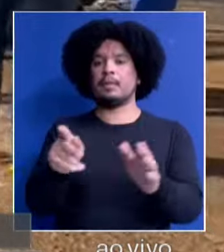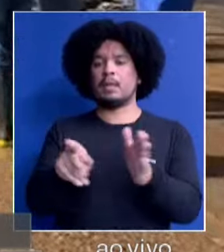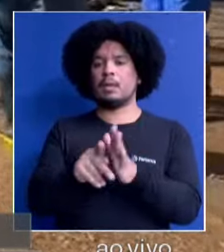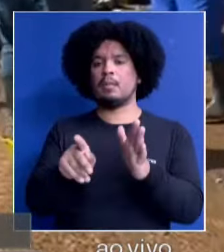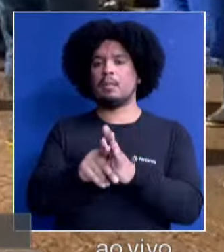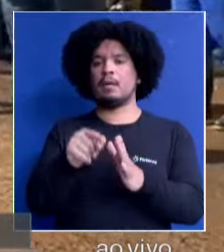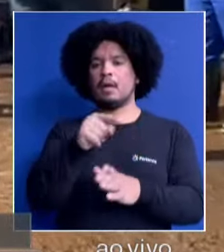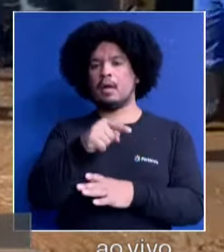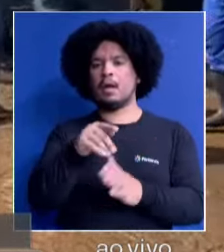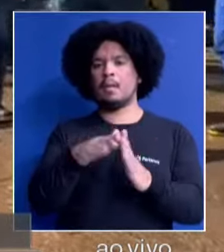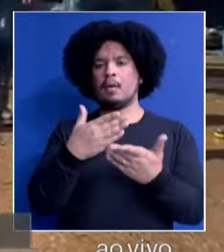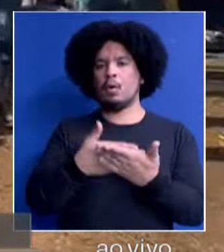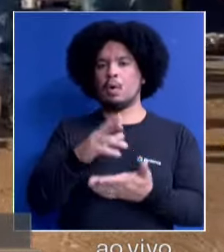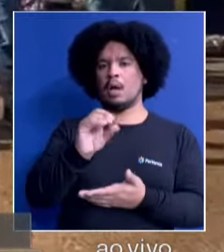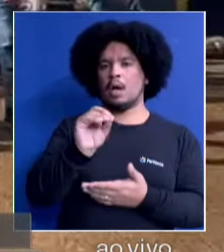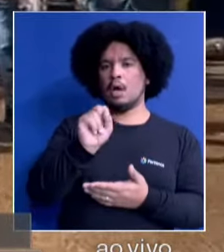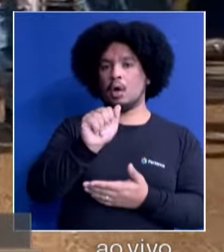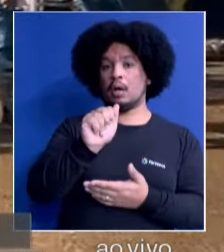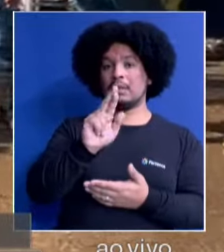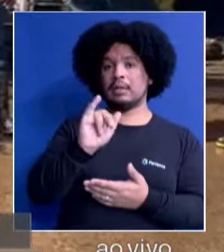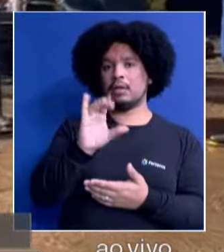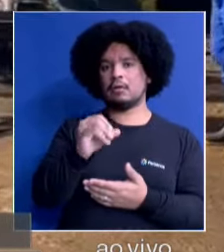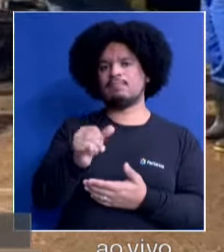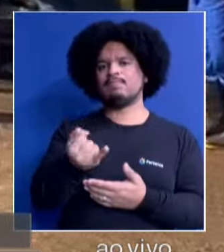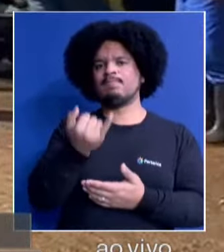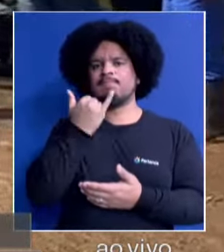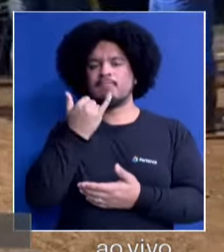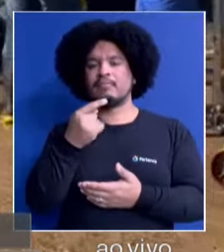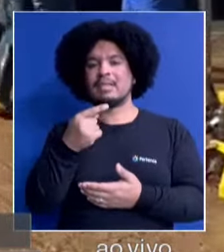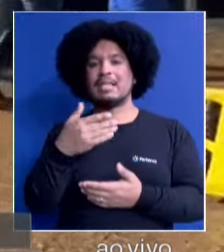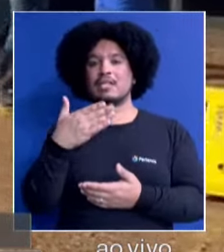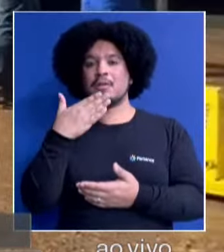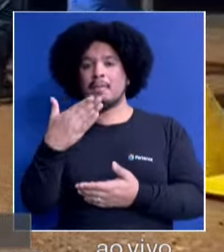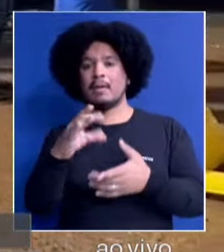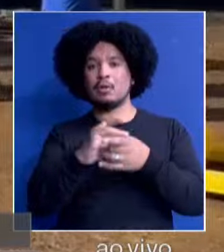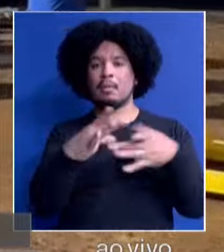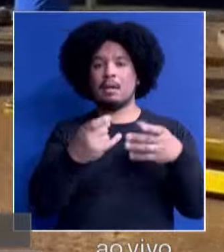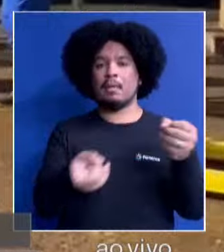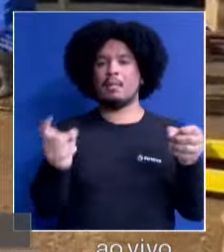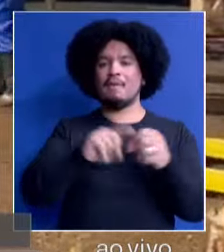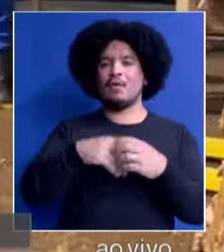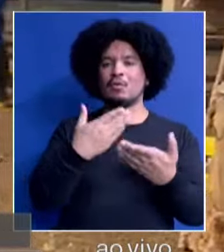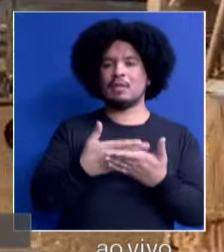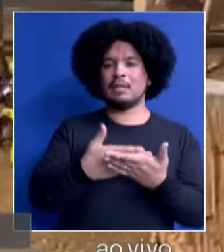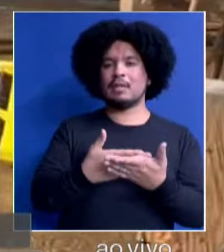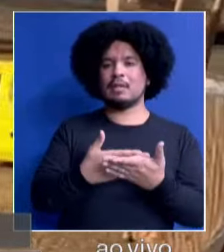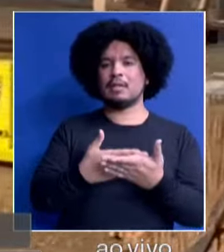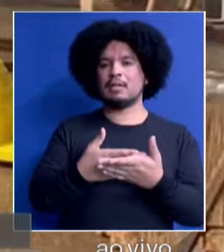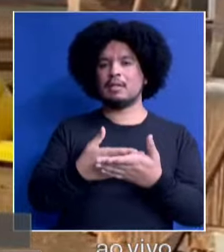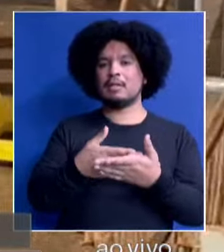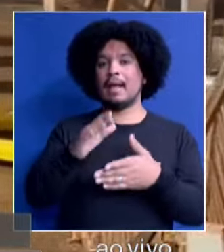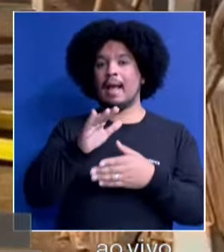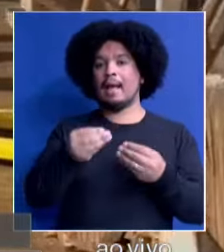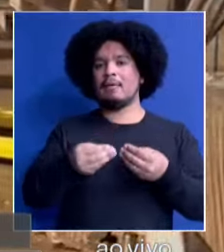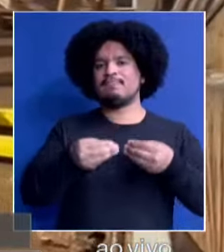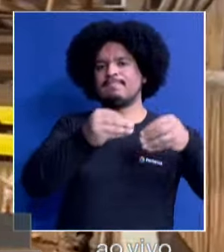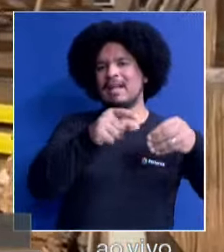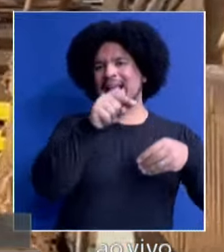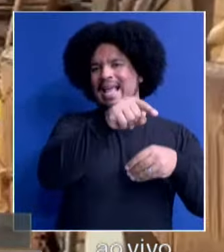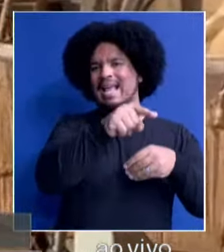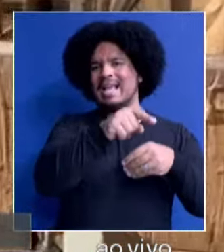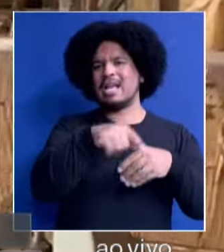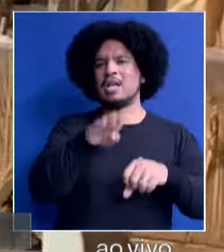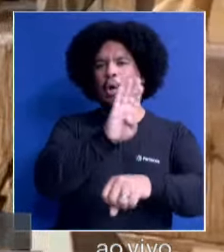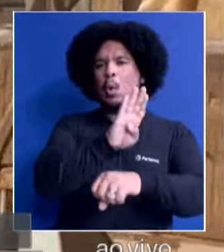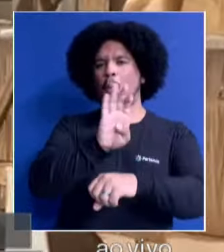Rosário. Aí, infelizmente, né? Eles pediram para liberar para a volta as aulas e levaram ele para o Belém Velho. Aí,